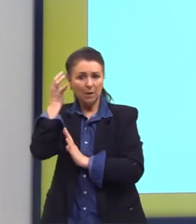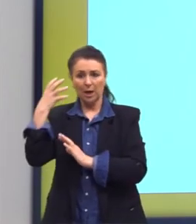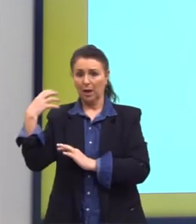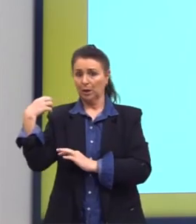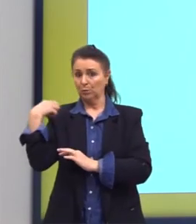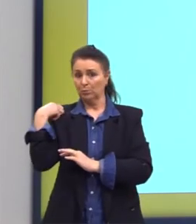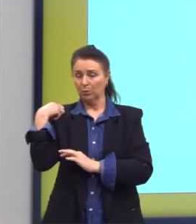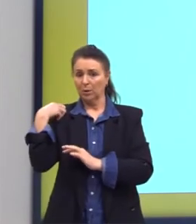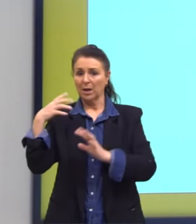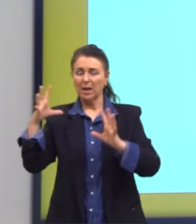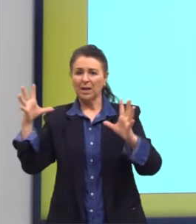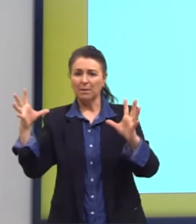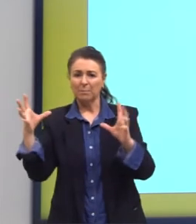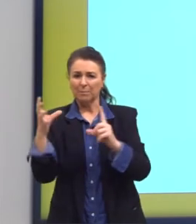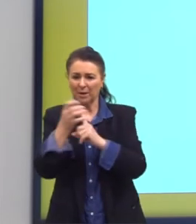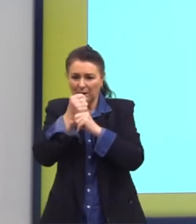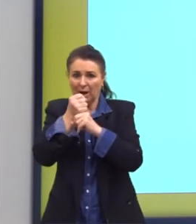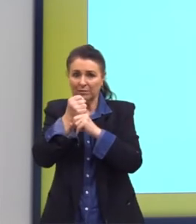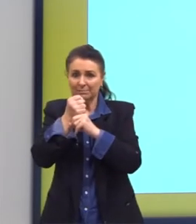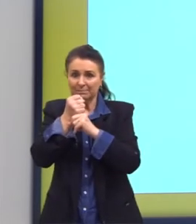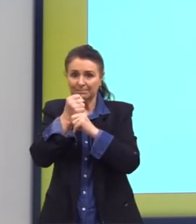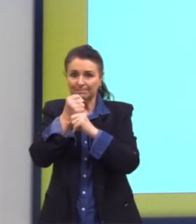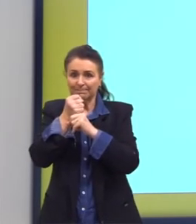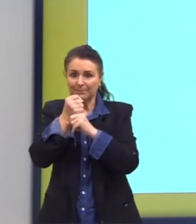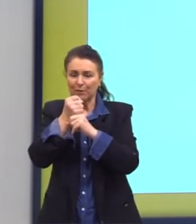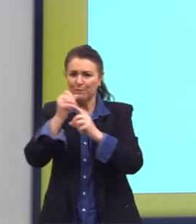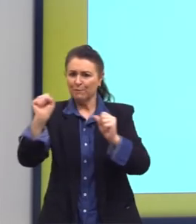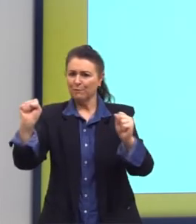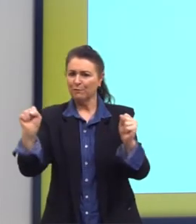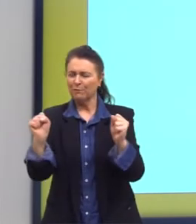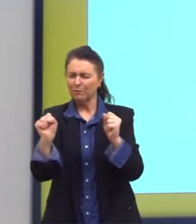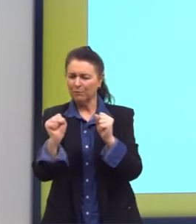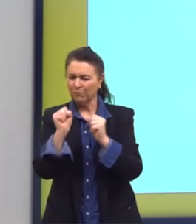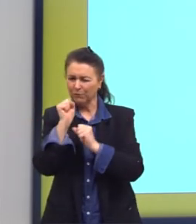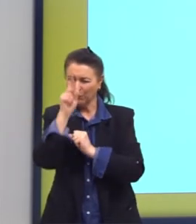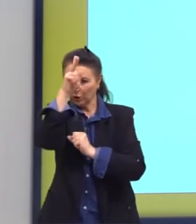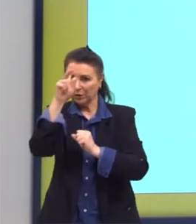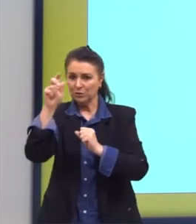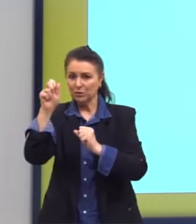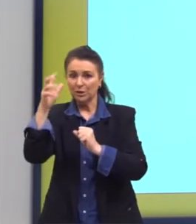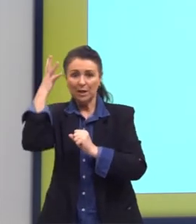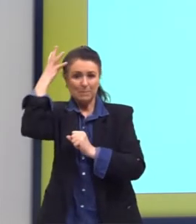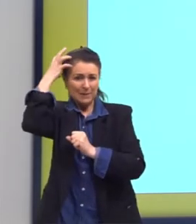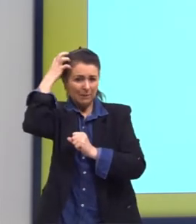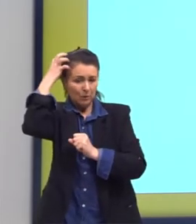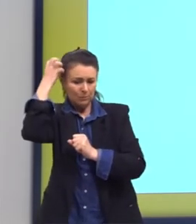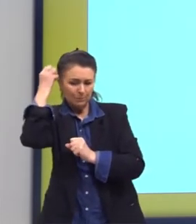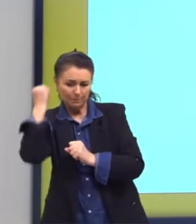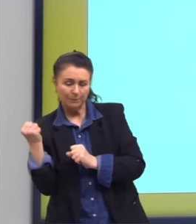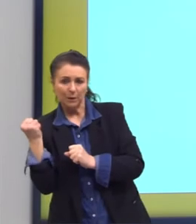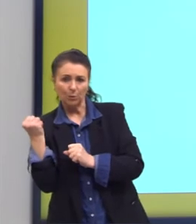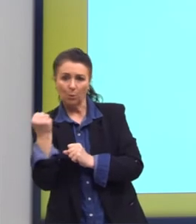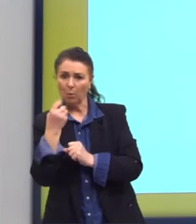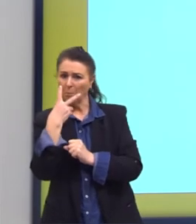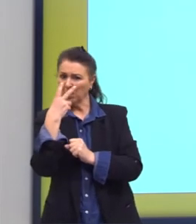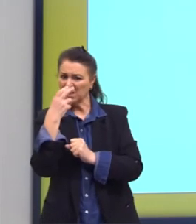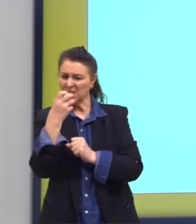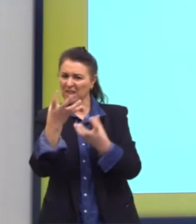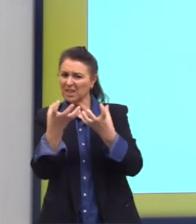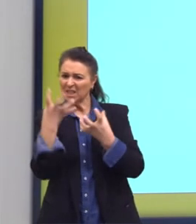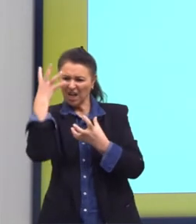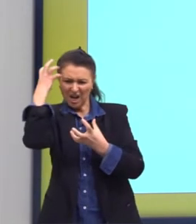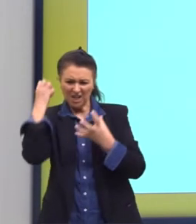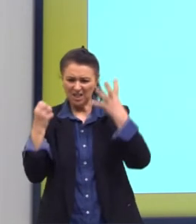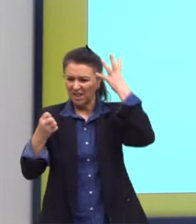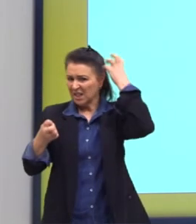e agarrava-lhe convulsivamente o cabelo, como se quisesse arrancá-lo aos